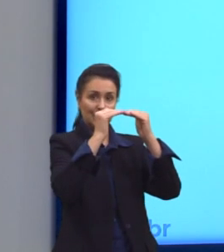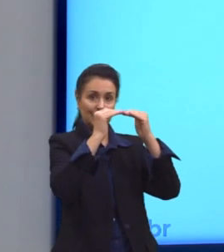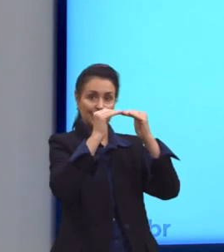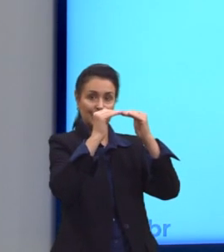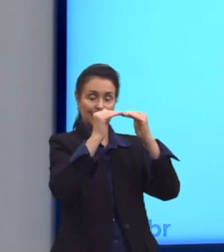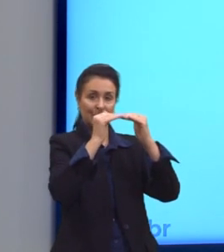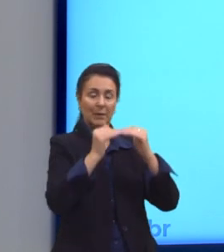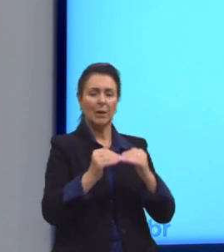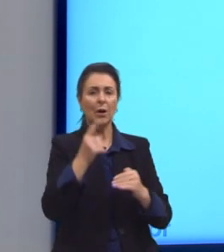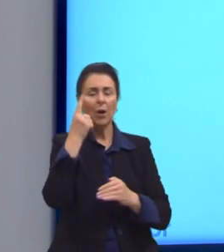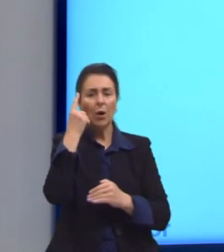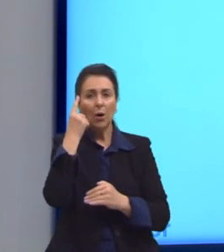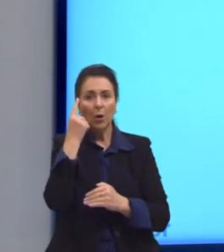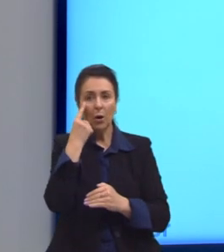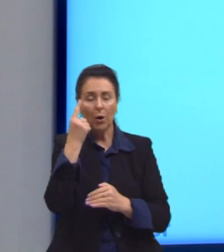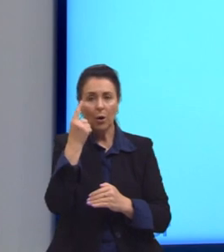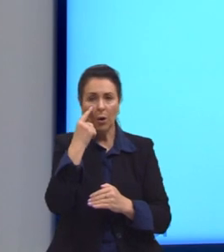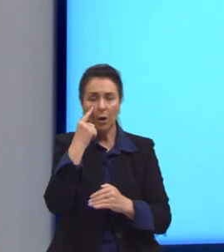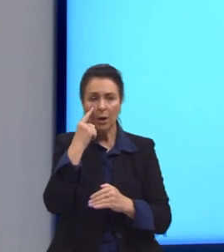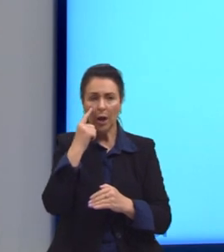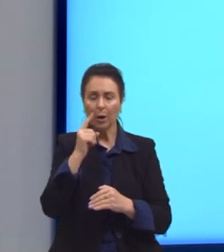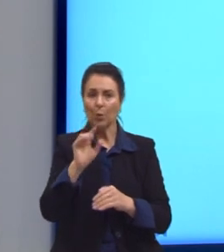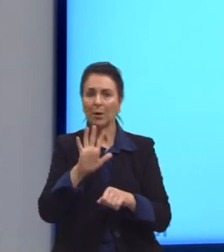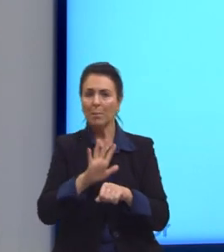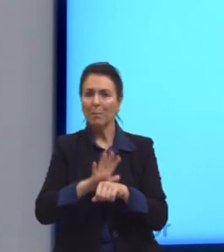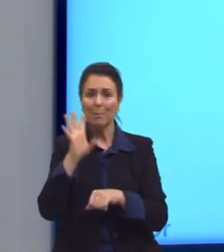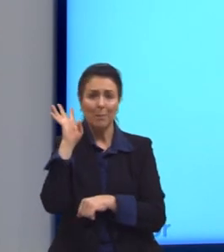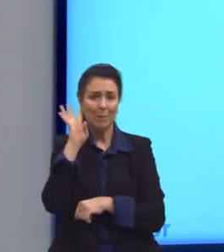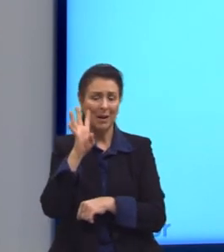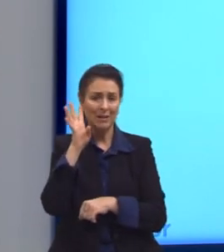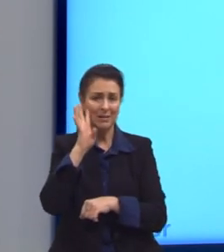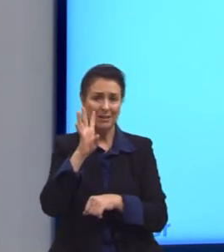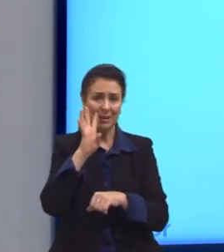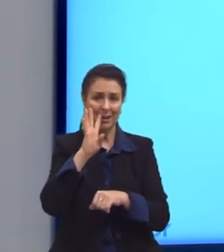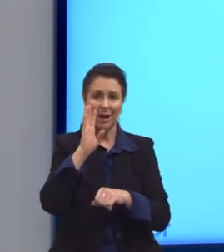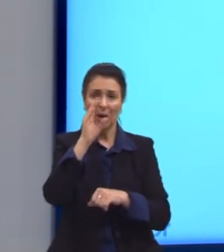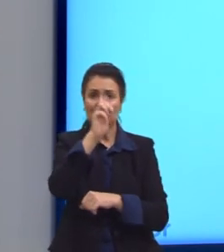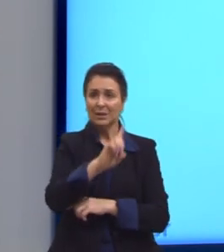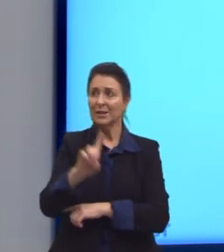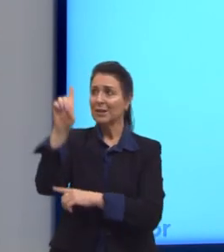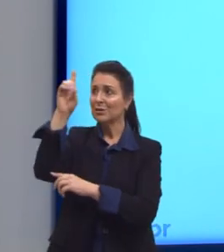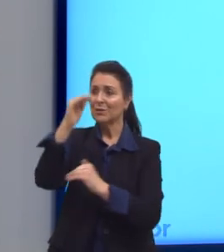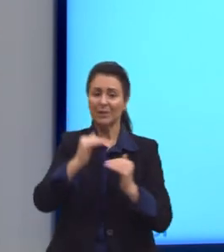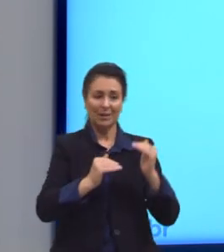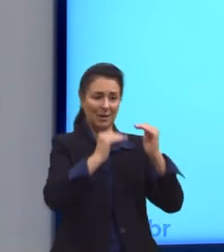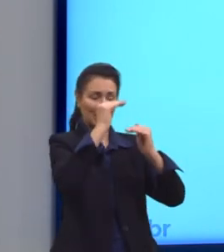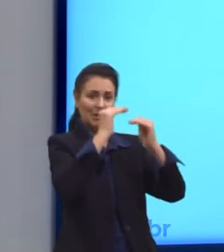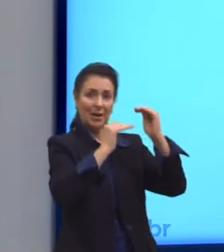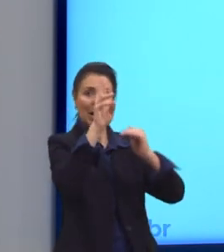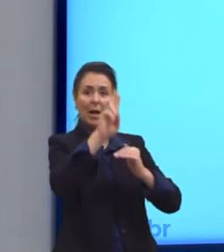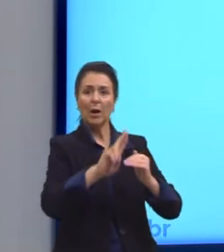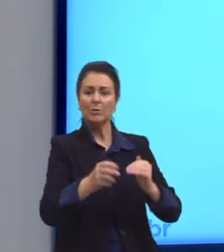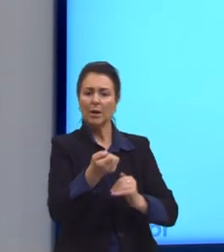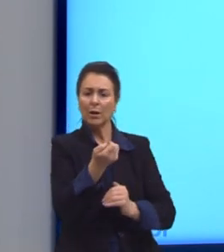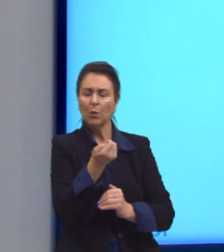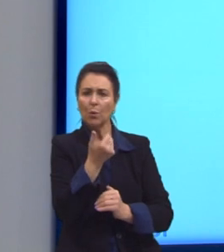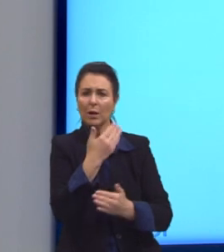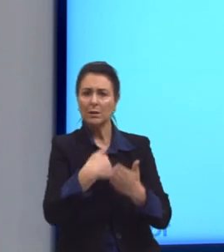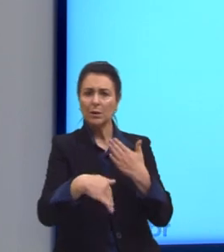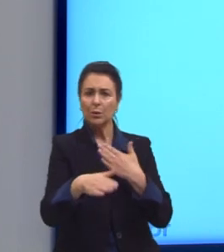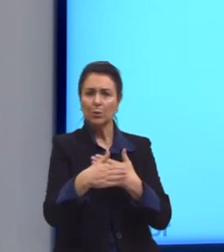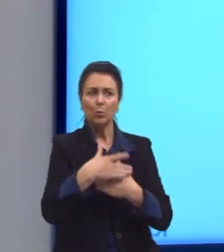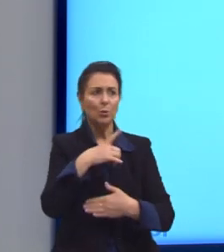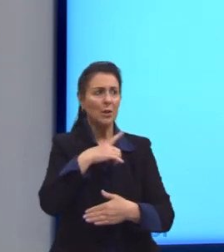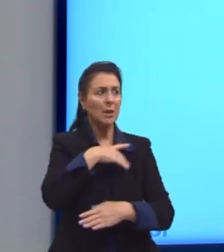O aspecto mais surpreendente da proporção áurea é a possibilidade de aplicá-la em quase todas as coisas